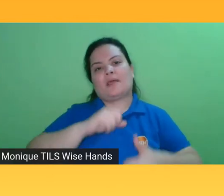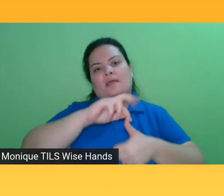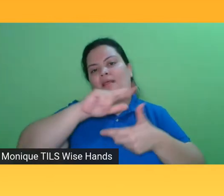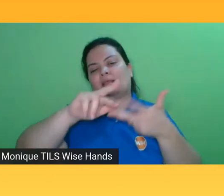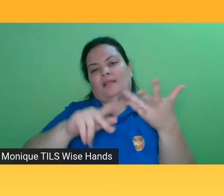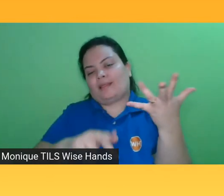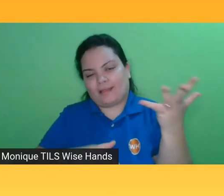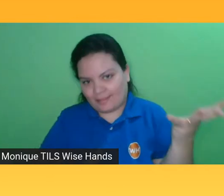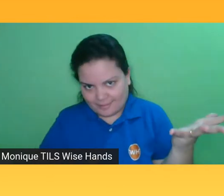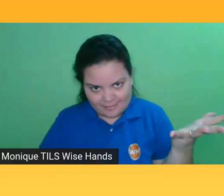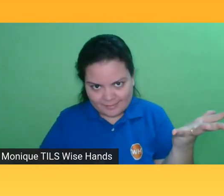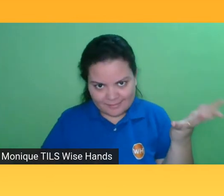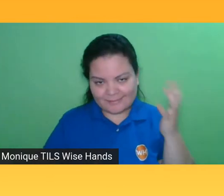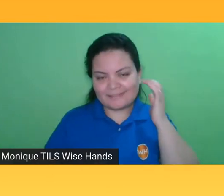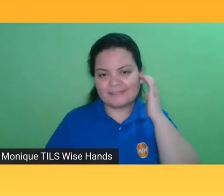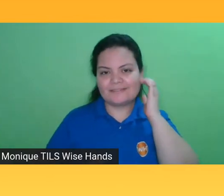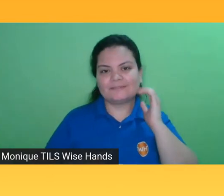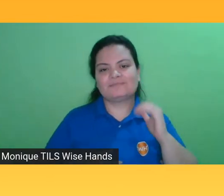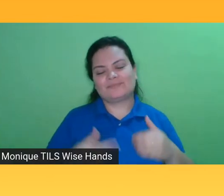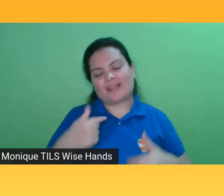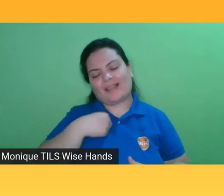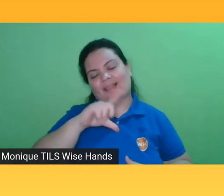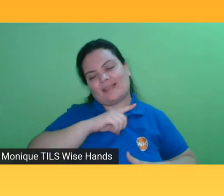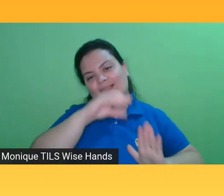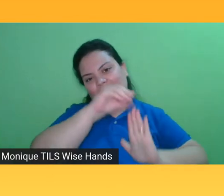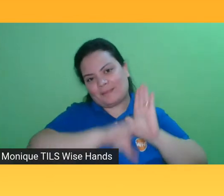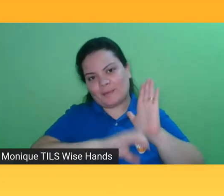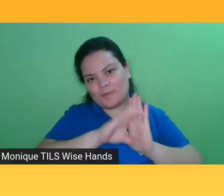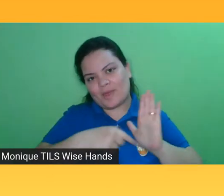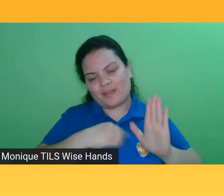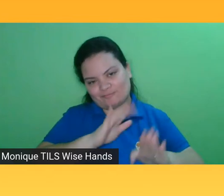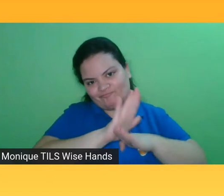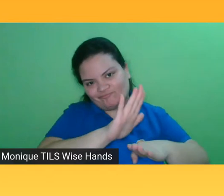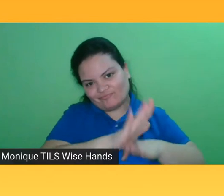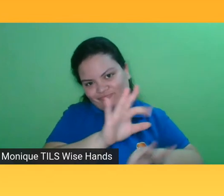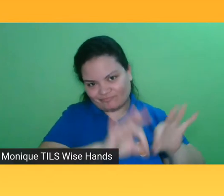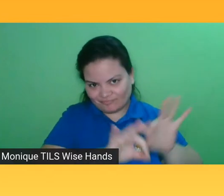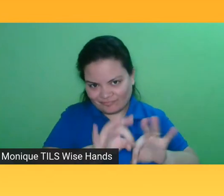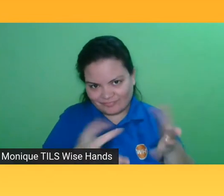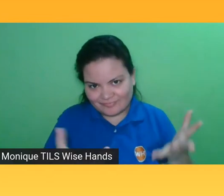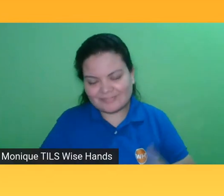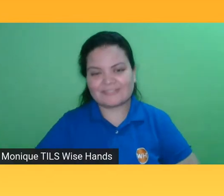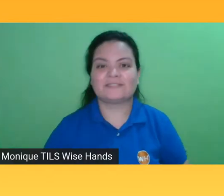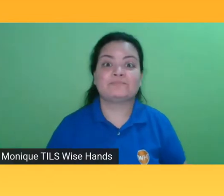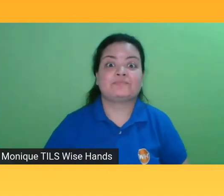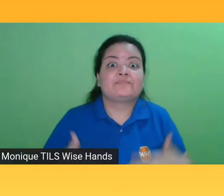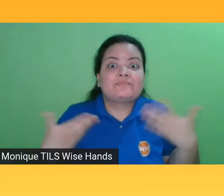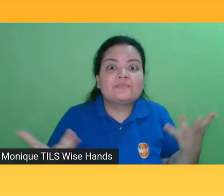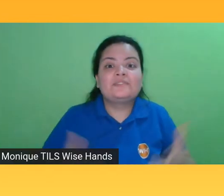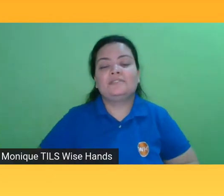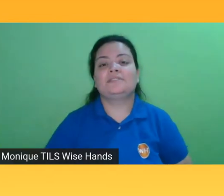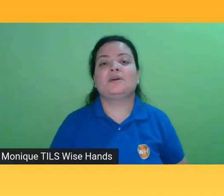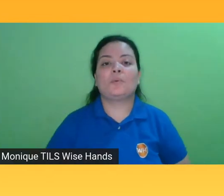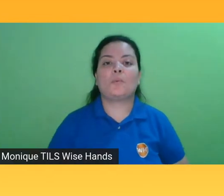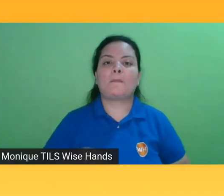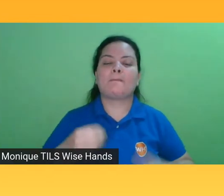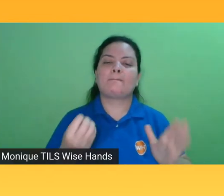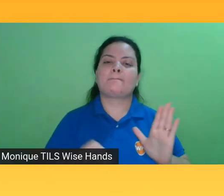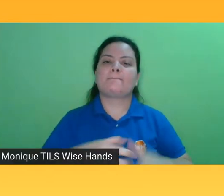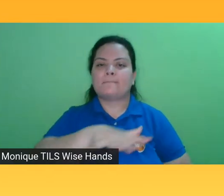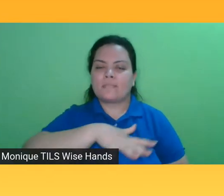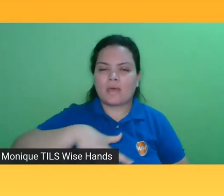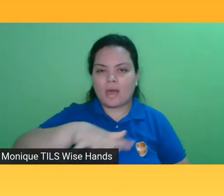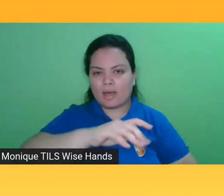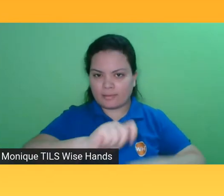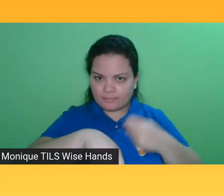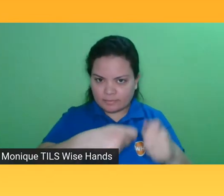Oates, fazem parte do meu portfólio. A gente, o mercado editorial brasileiro, ele sempre foi um